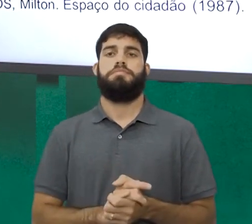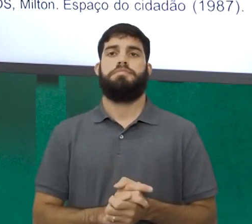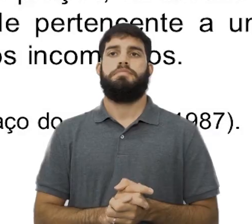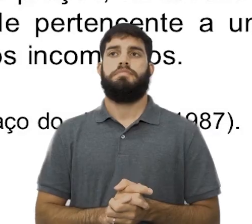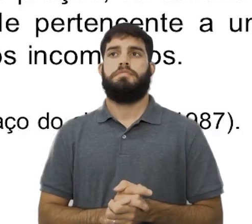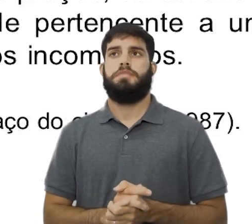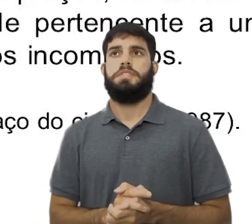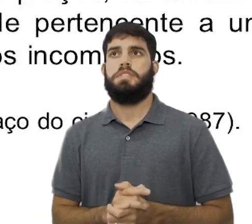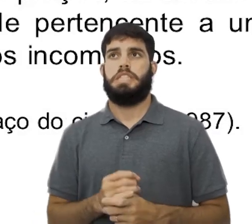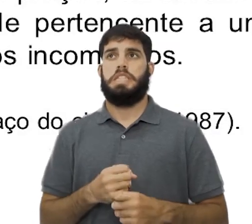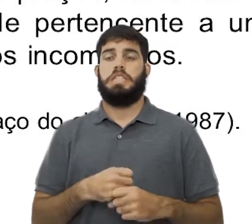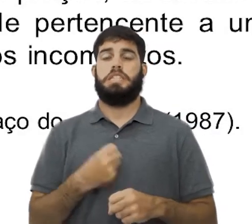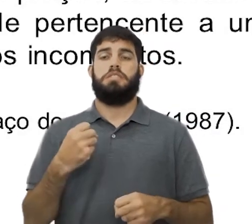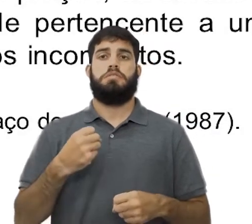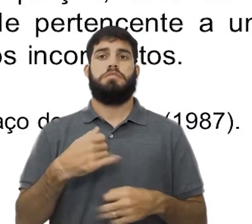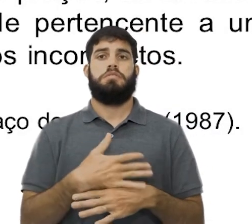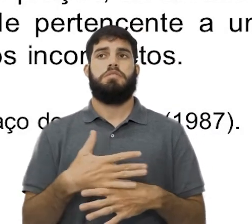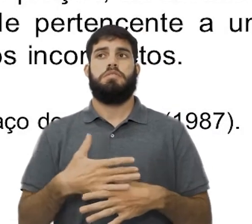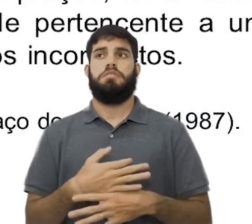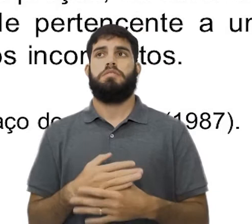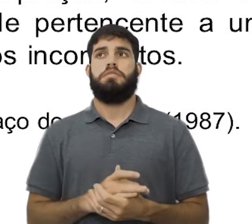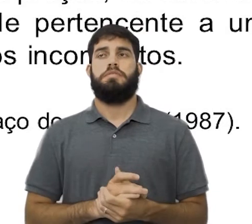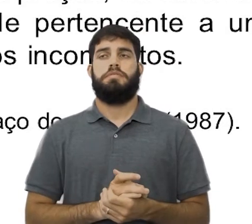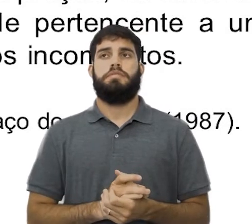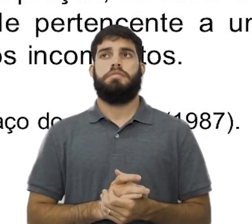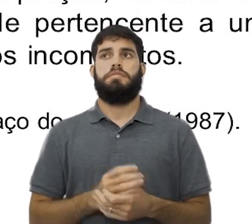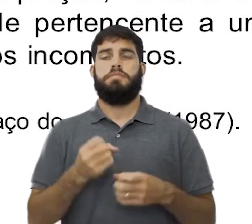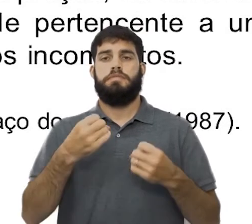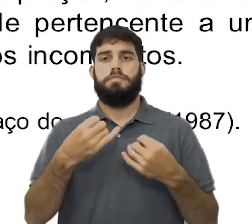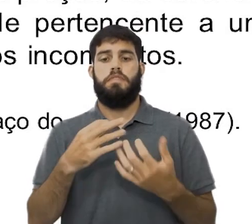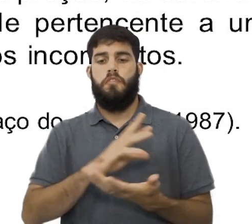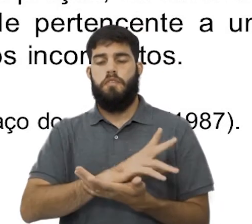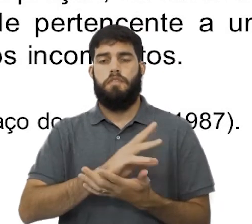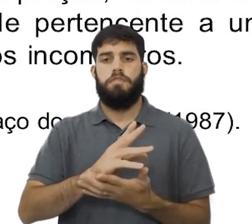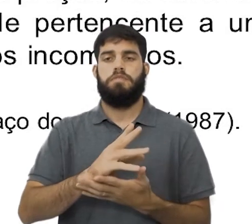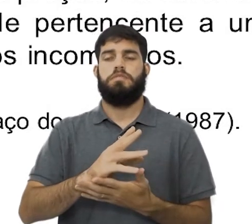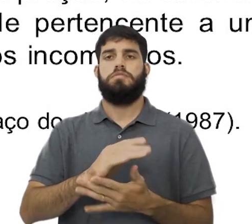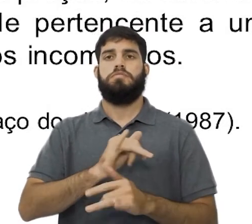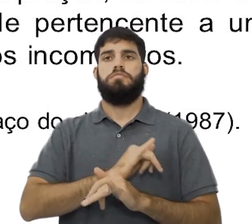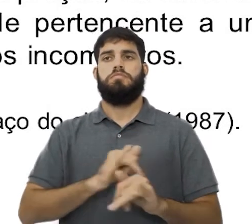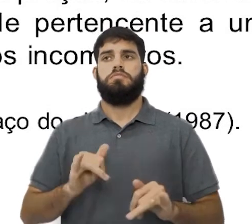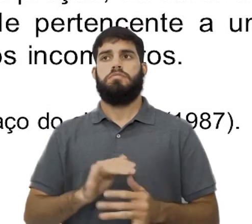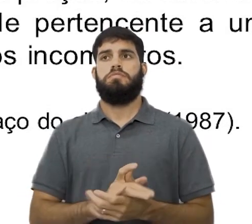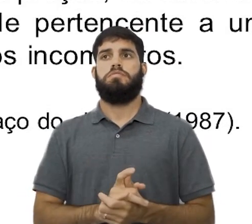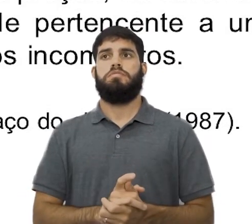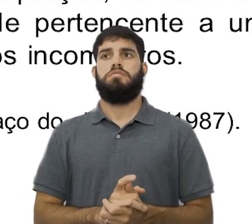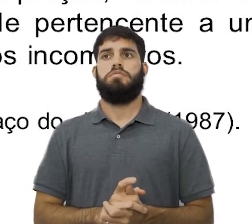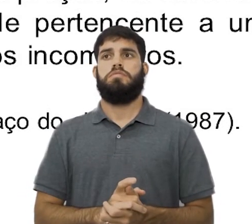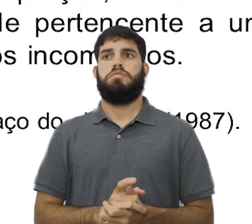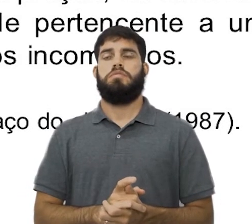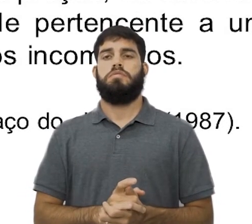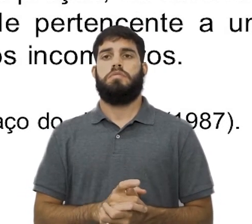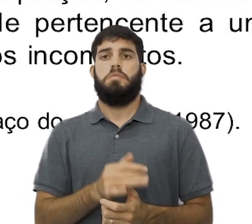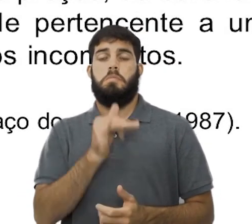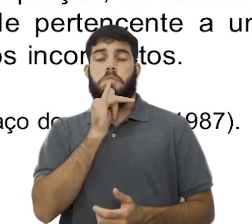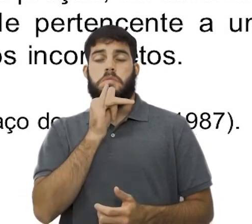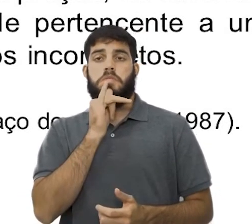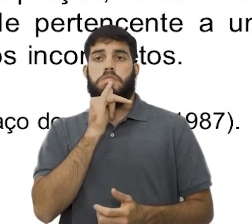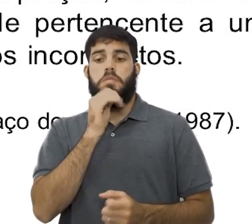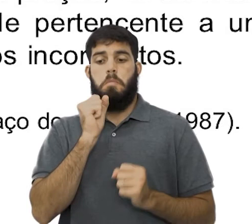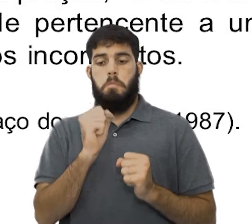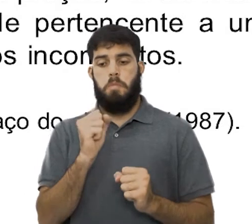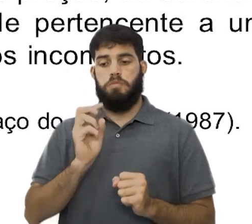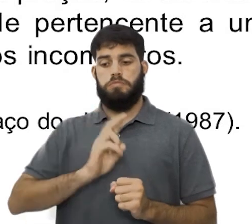na grande cidade há cidadãos de diversas ordens ou classes, desde o que de fato recursos pode